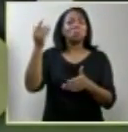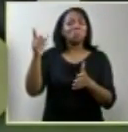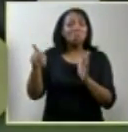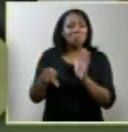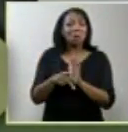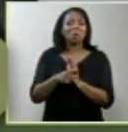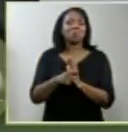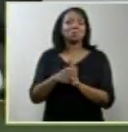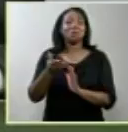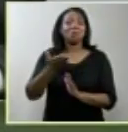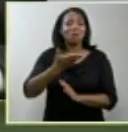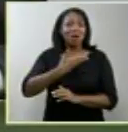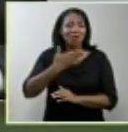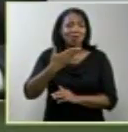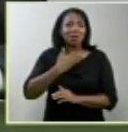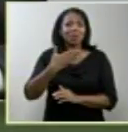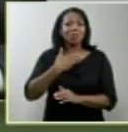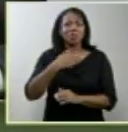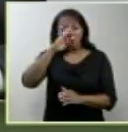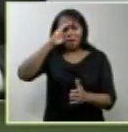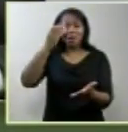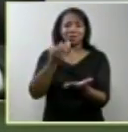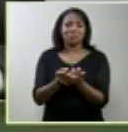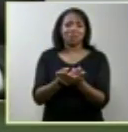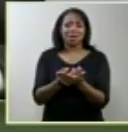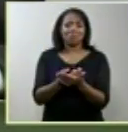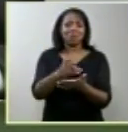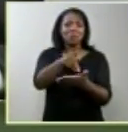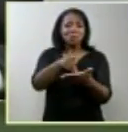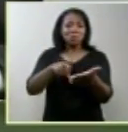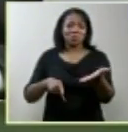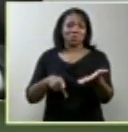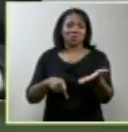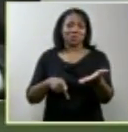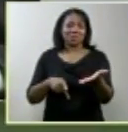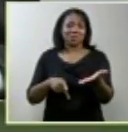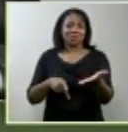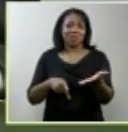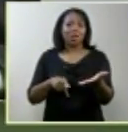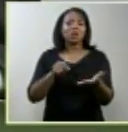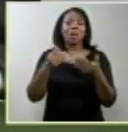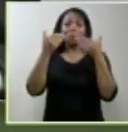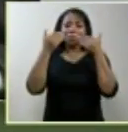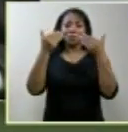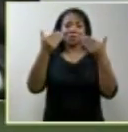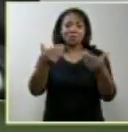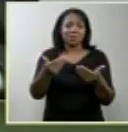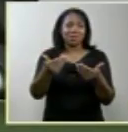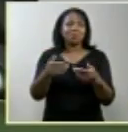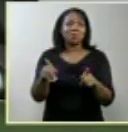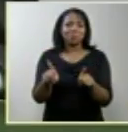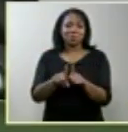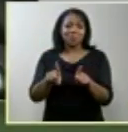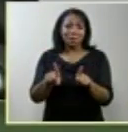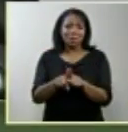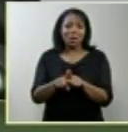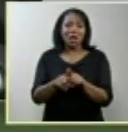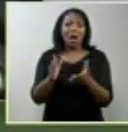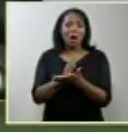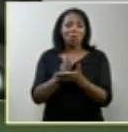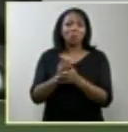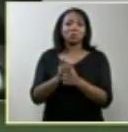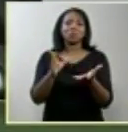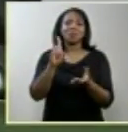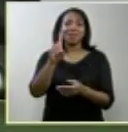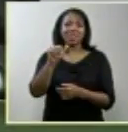não acreditavam no projeto. Projeto que ia apresentado à Câmara dos Deputados estava